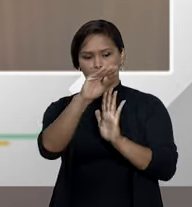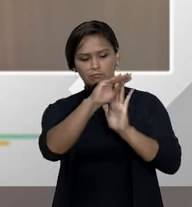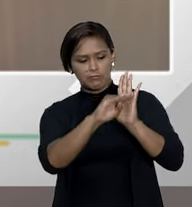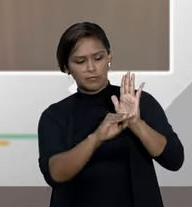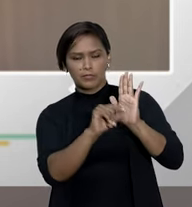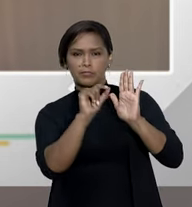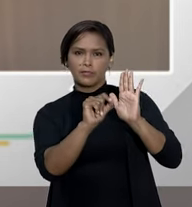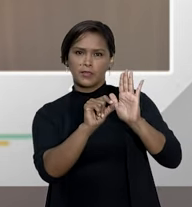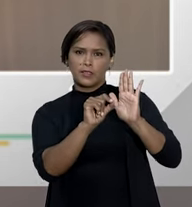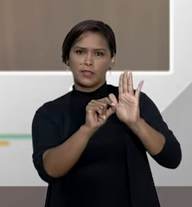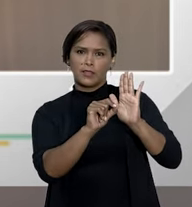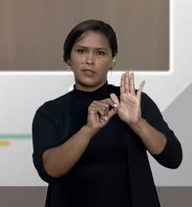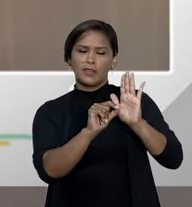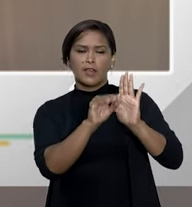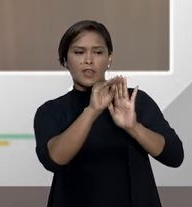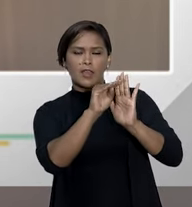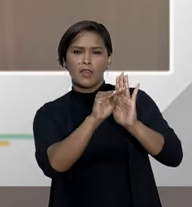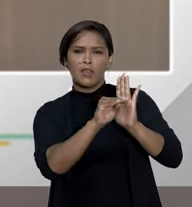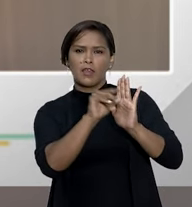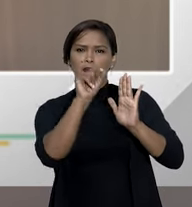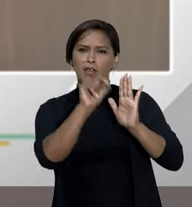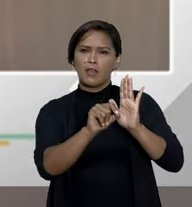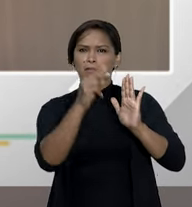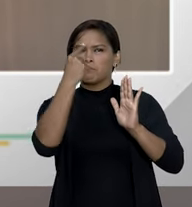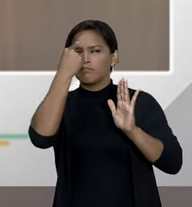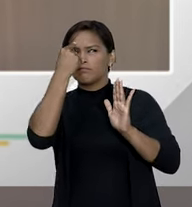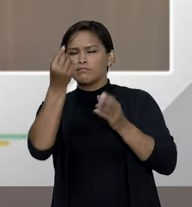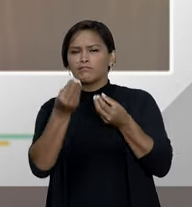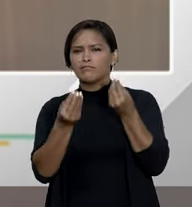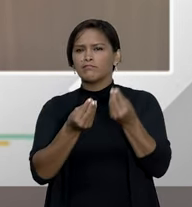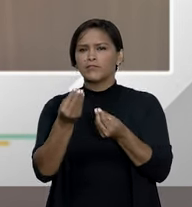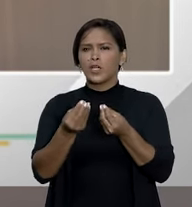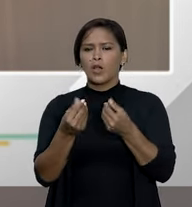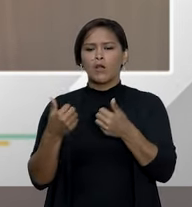determina refletindo na